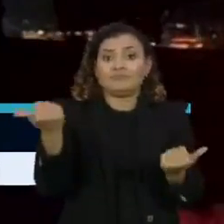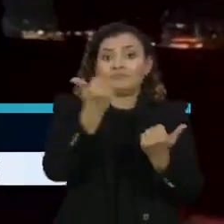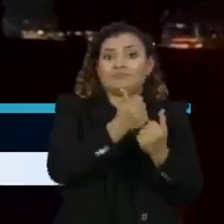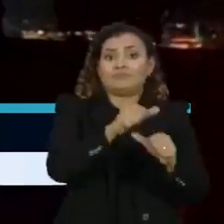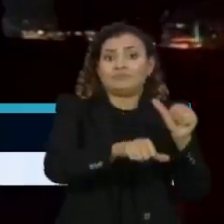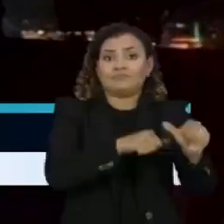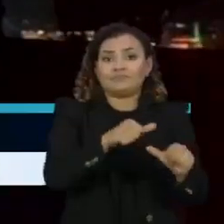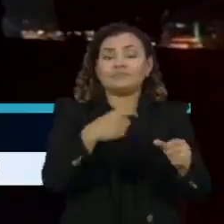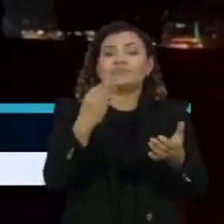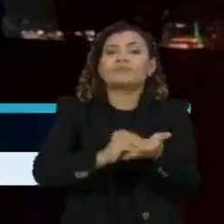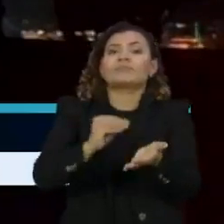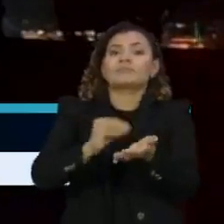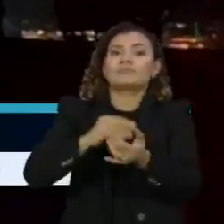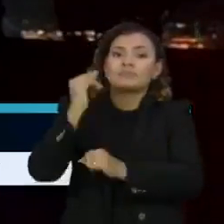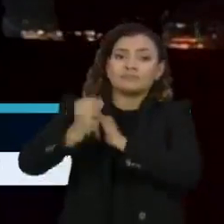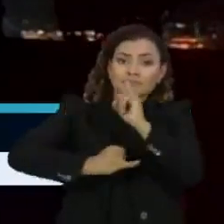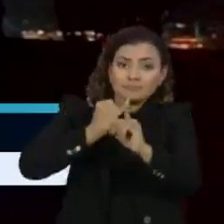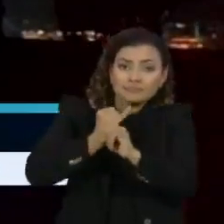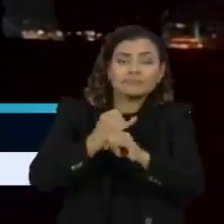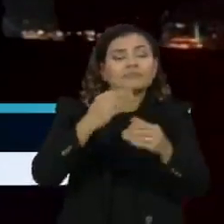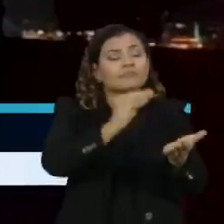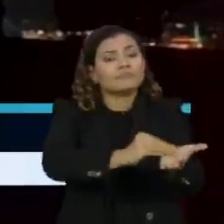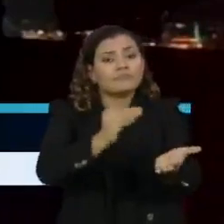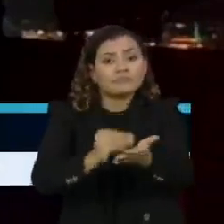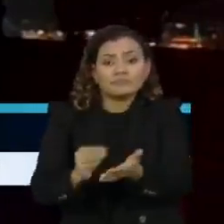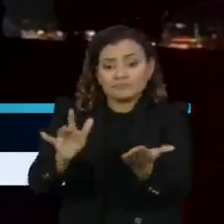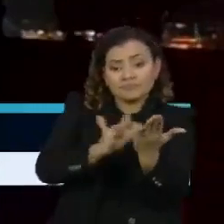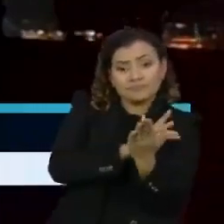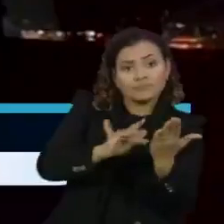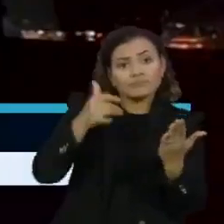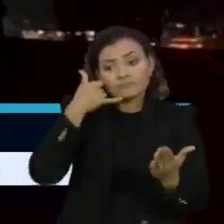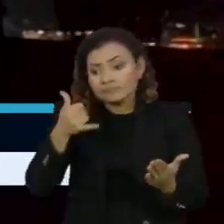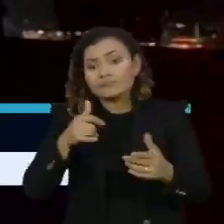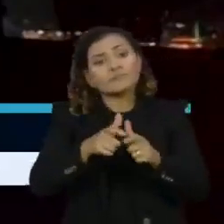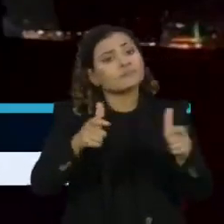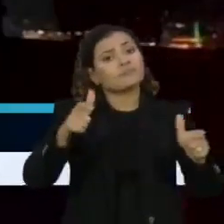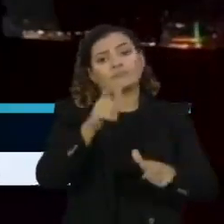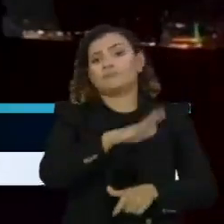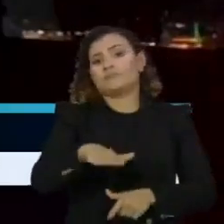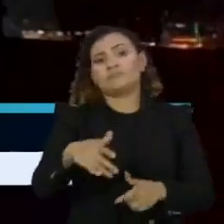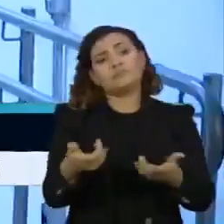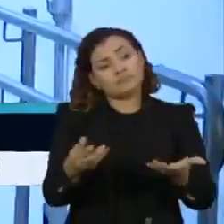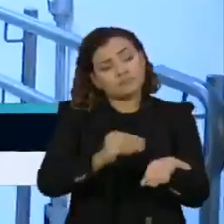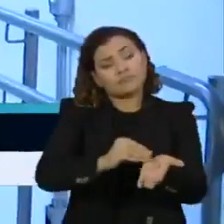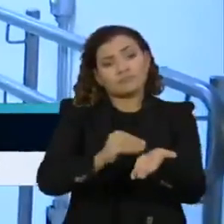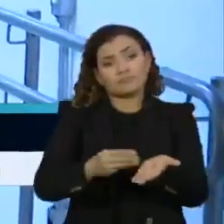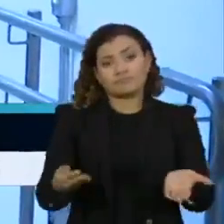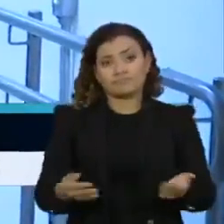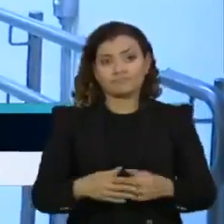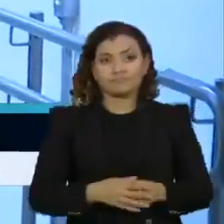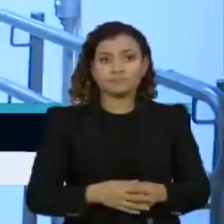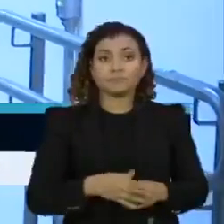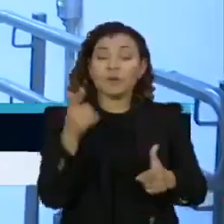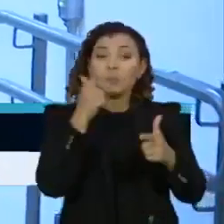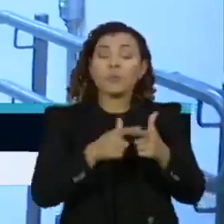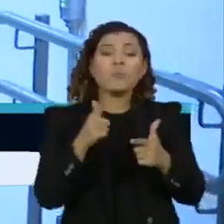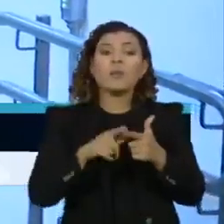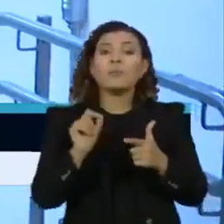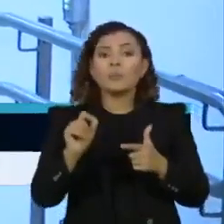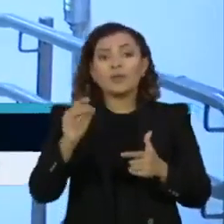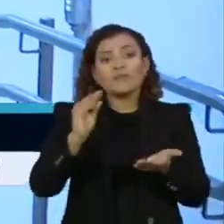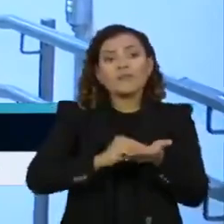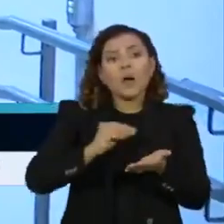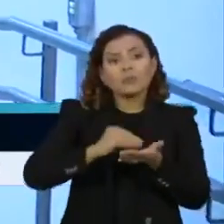Faltou conectividade, banda larga e internet para uma boa parte dos estudantes. O problema do déficit na